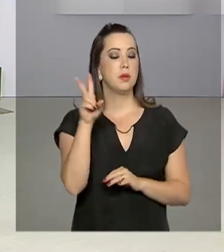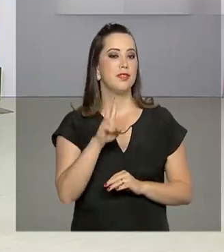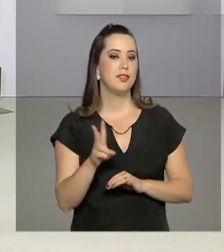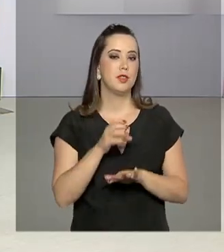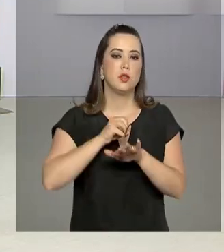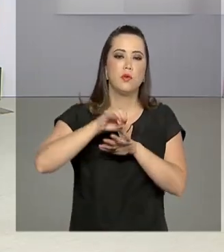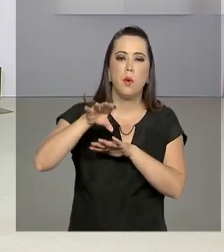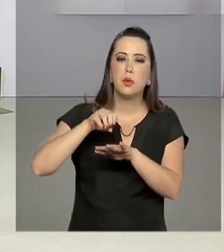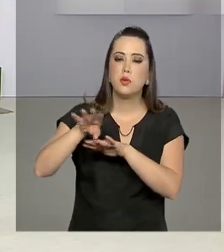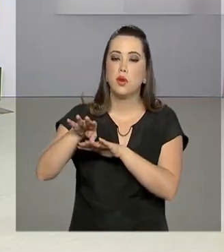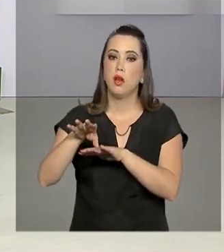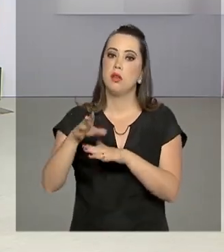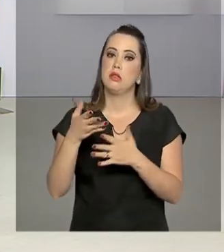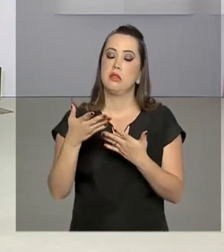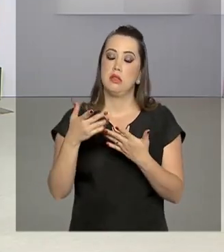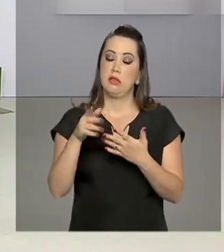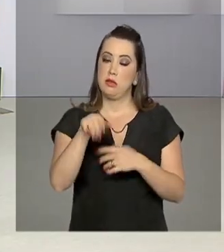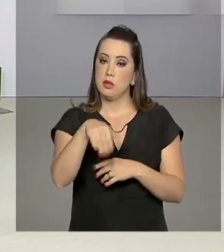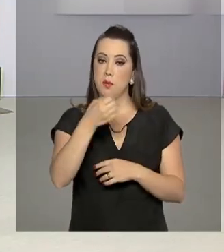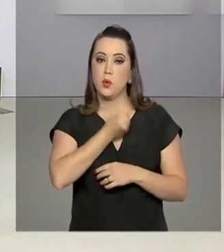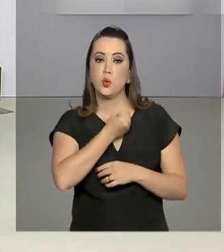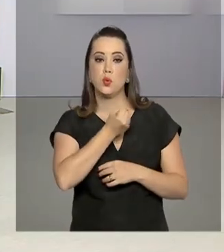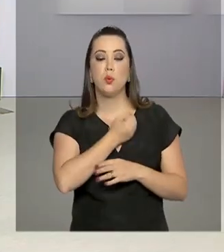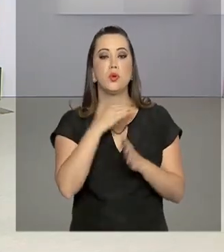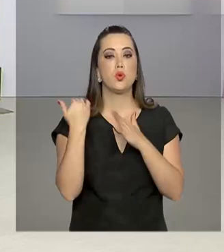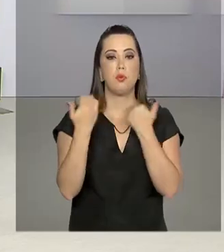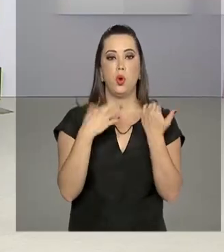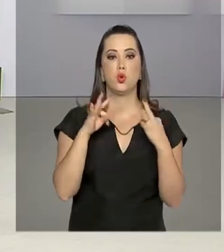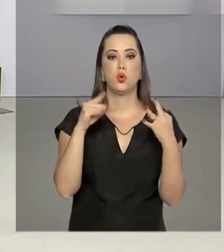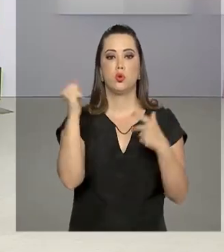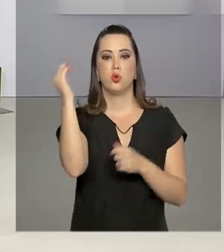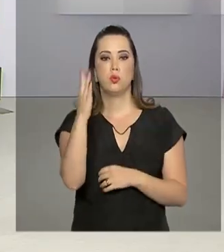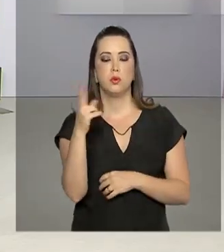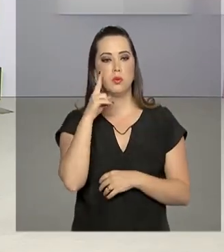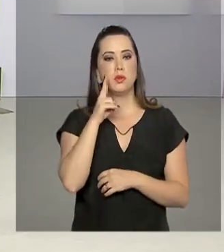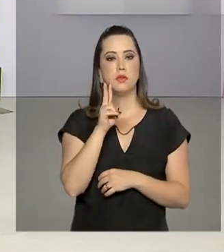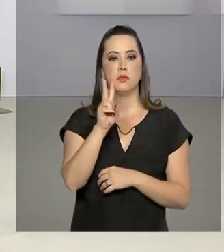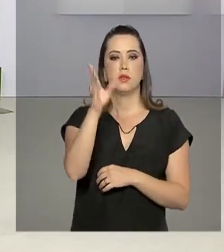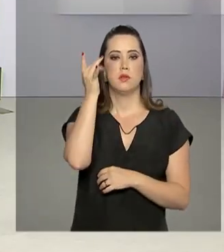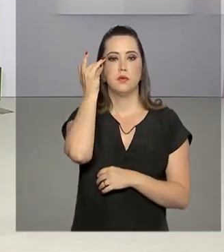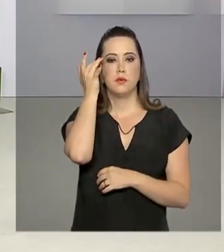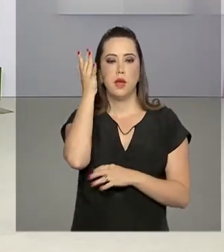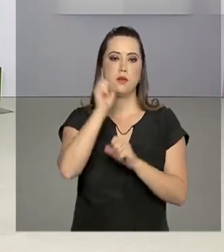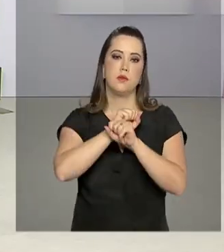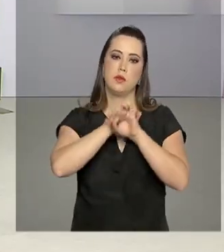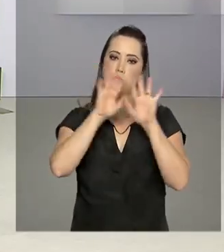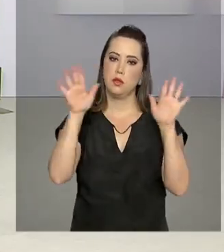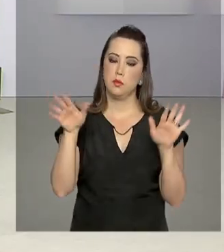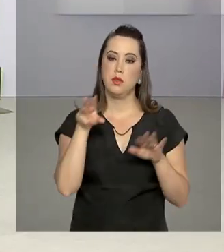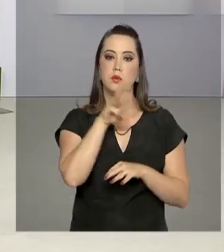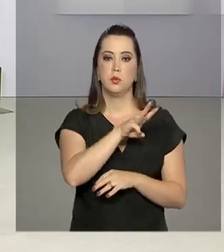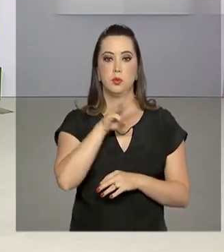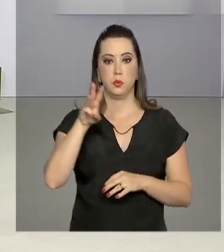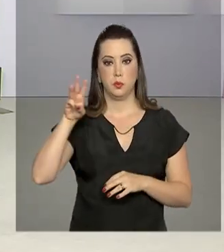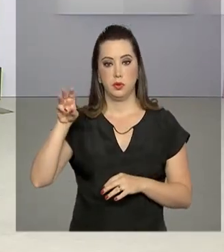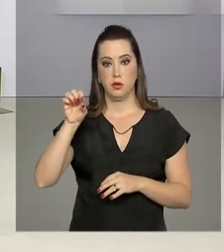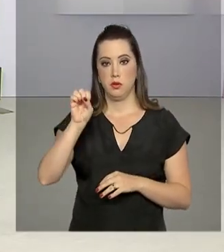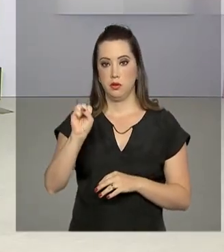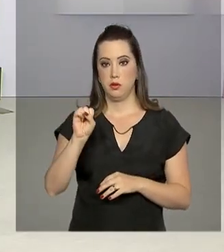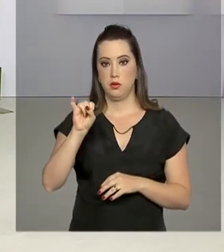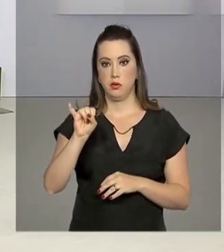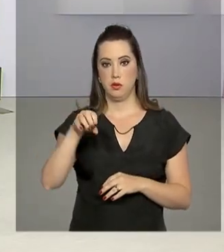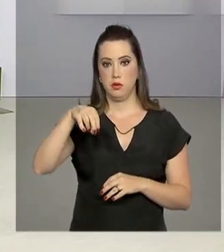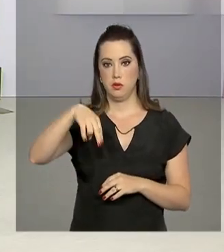primeira vez, as informações sobre homicídios de todo o país podem ser consultadas de forma fácil e transparente na plataforma